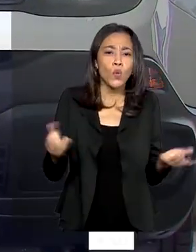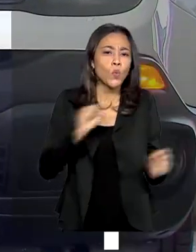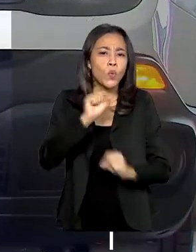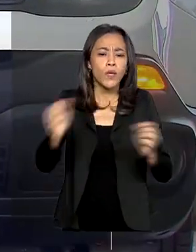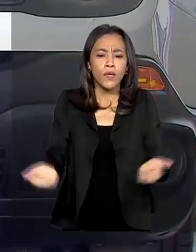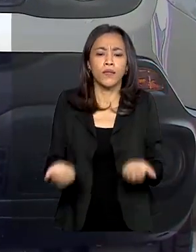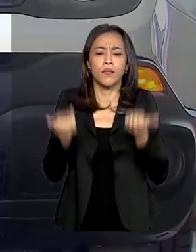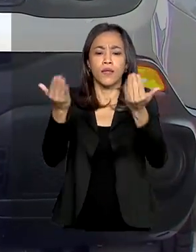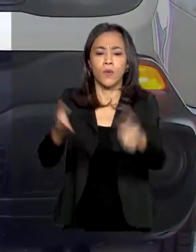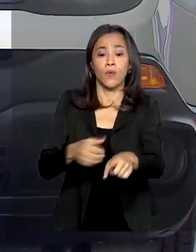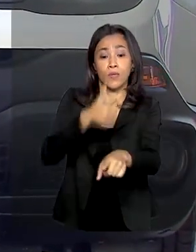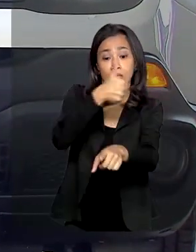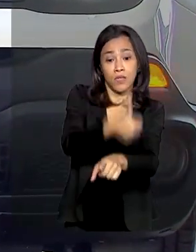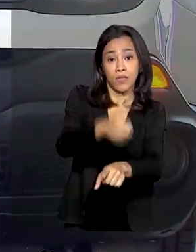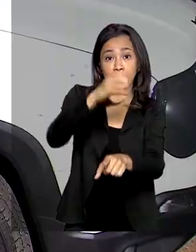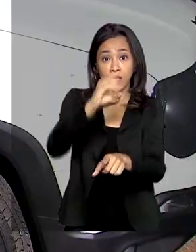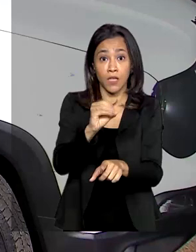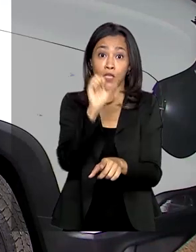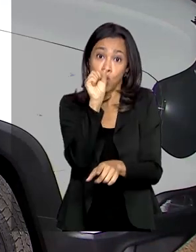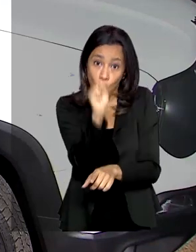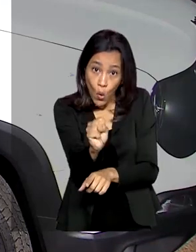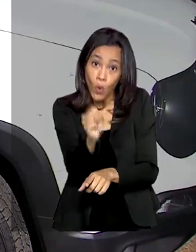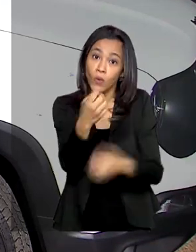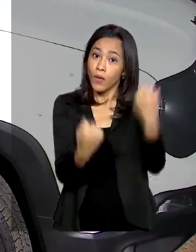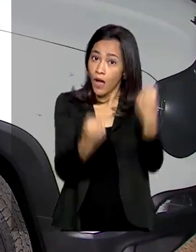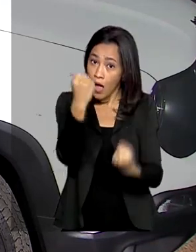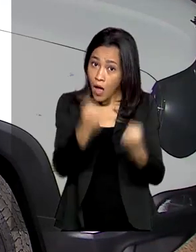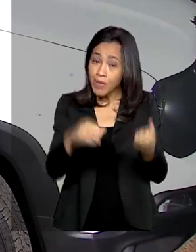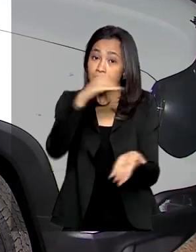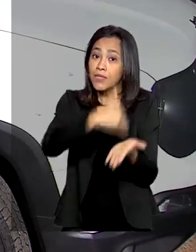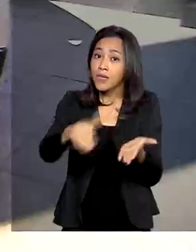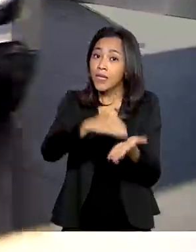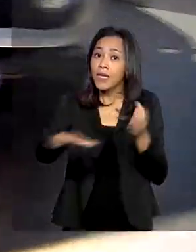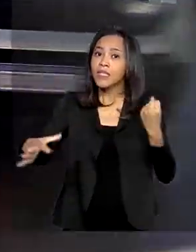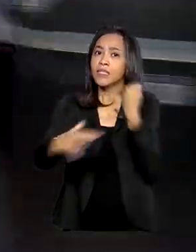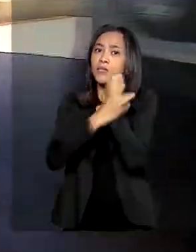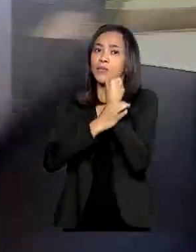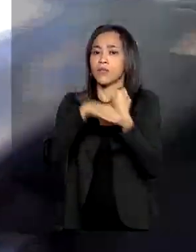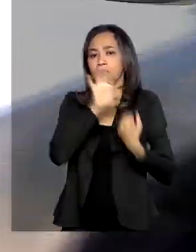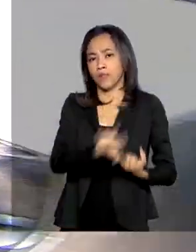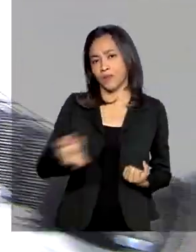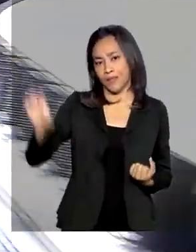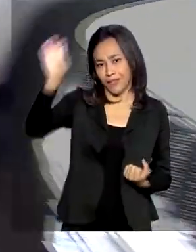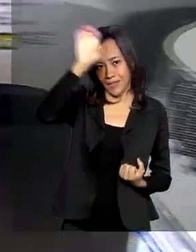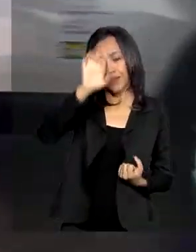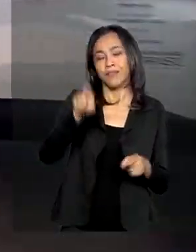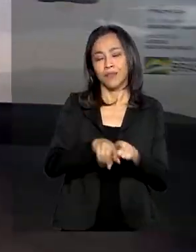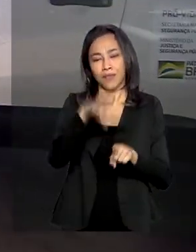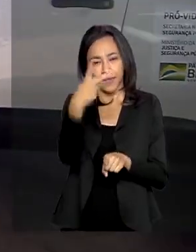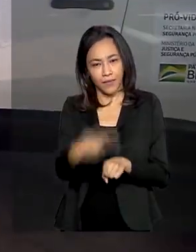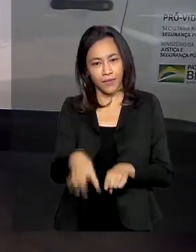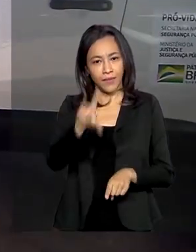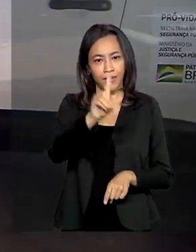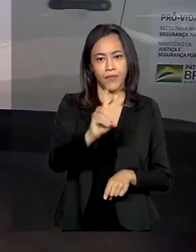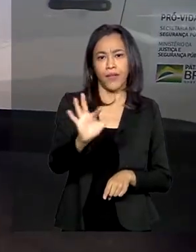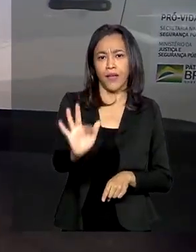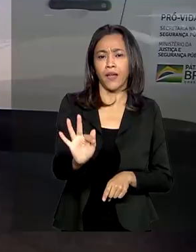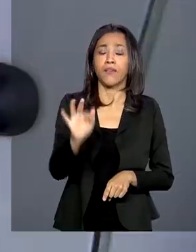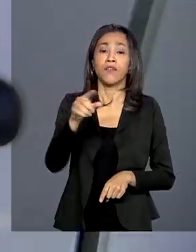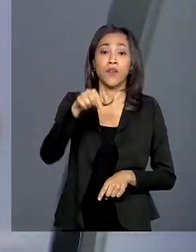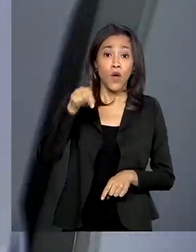entrega de 108 veículos para as Secretarias de Segurança Pública dos Estados e do Distrito Federal. Desses,